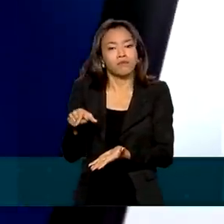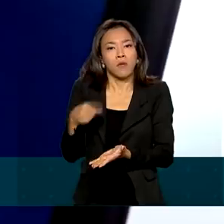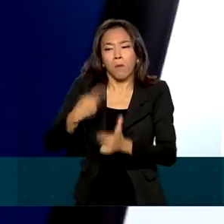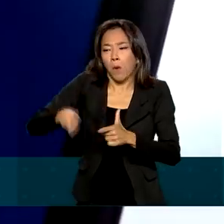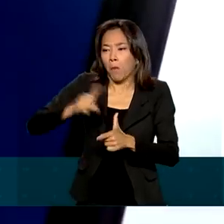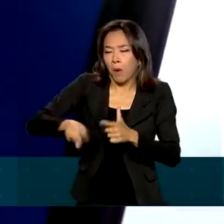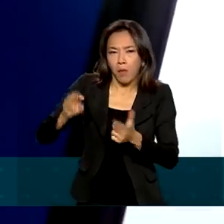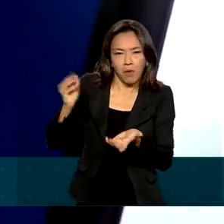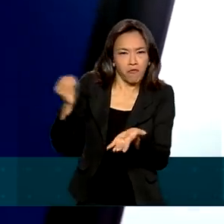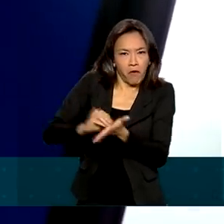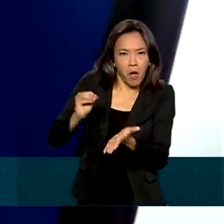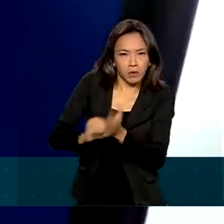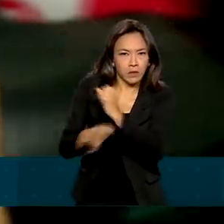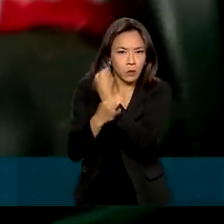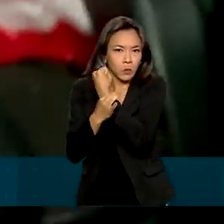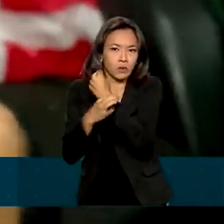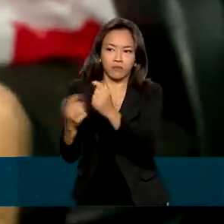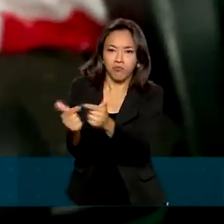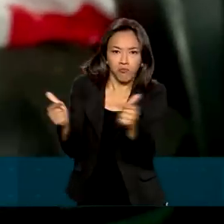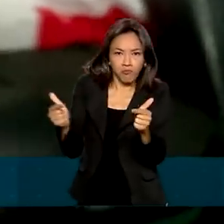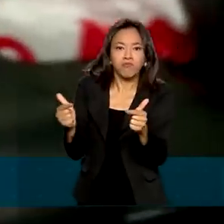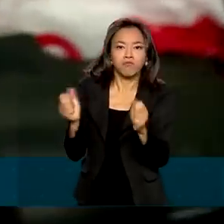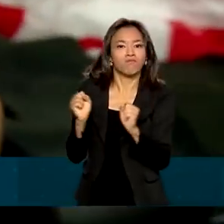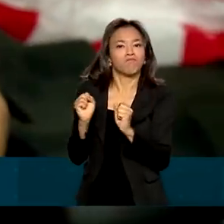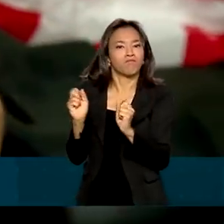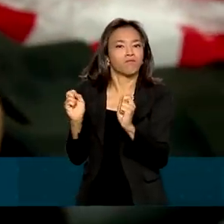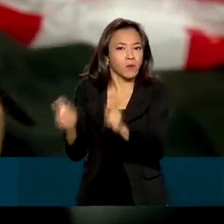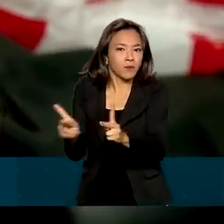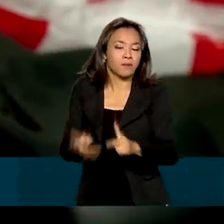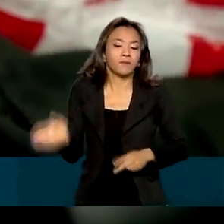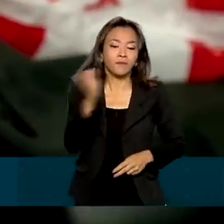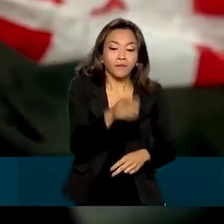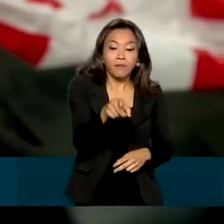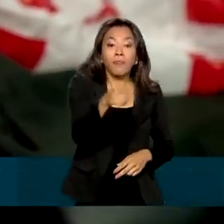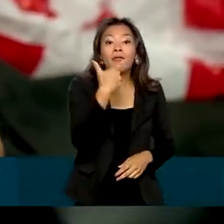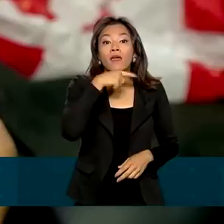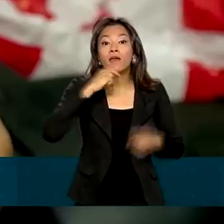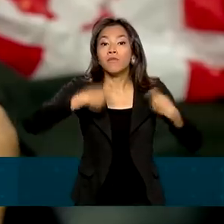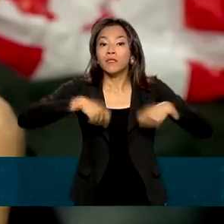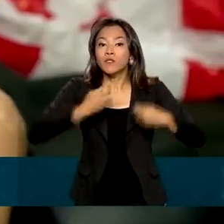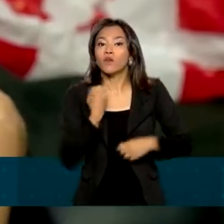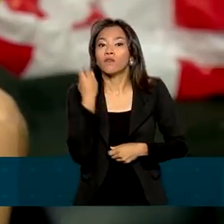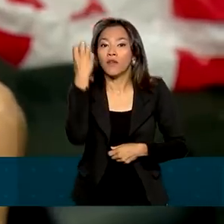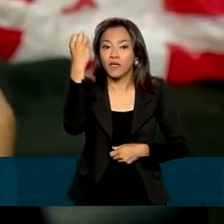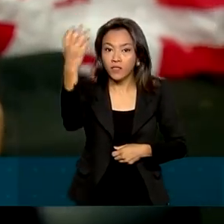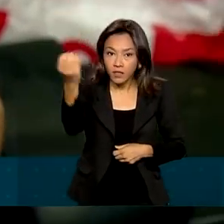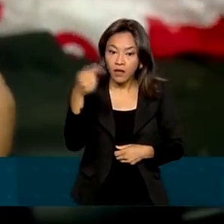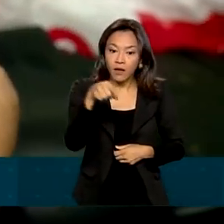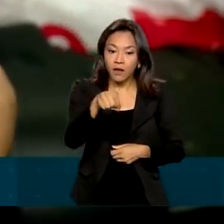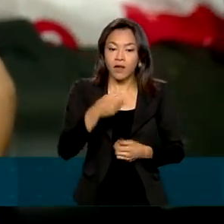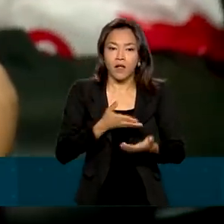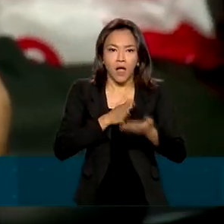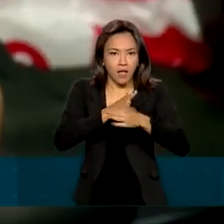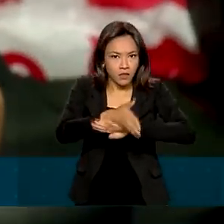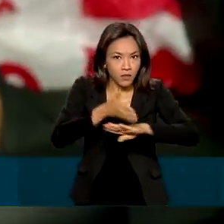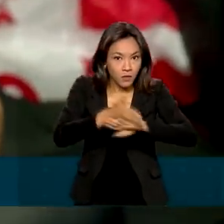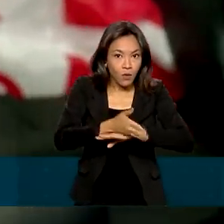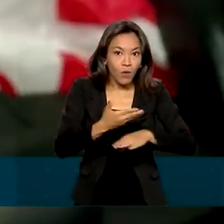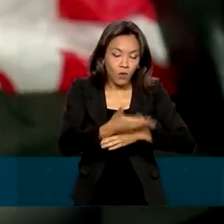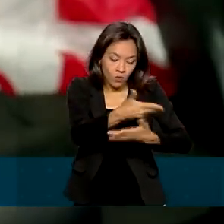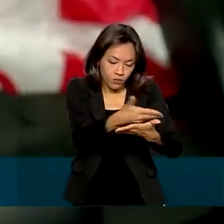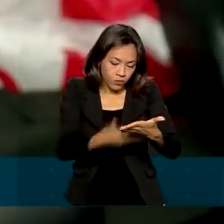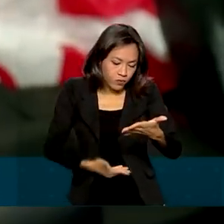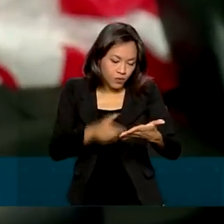Em outra frente, quem precisou do comprovante de imunização para fazer uma viagem, por exemplo, acessou o documento na